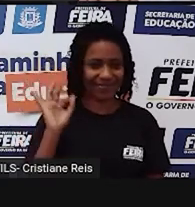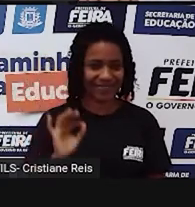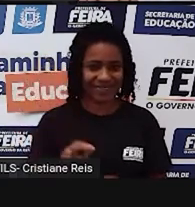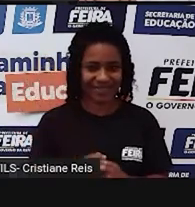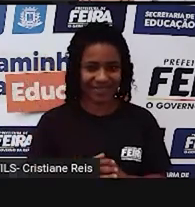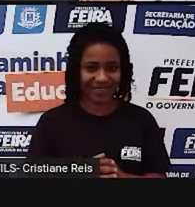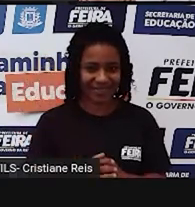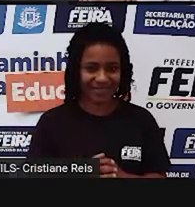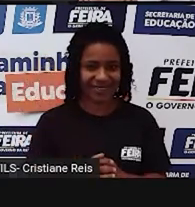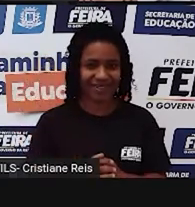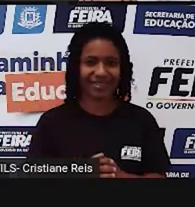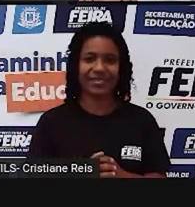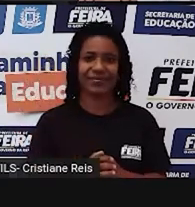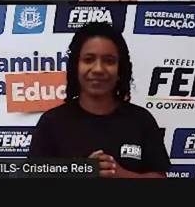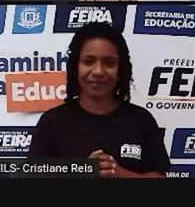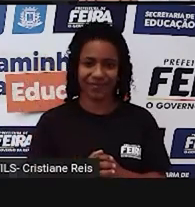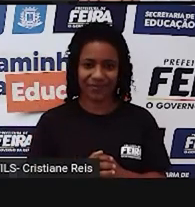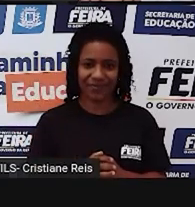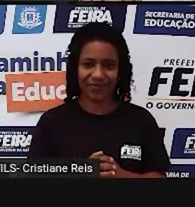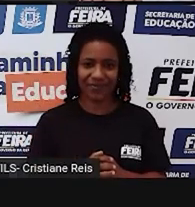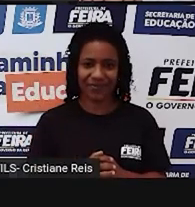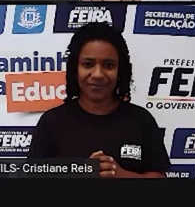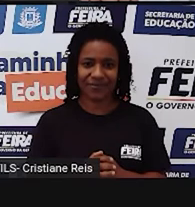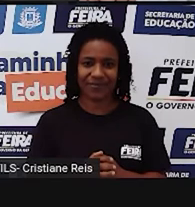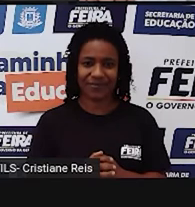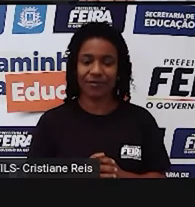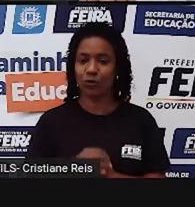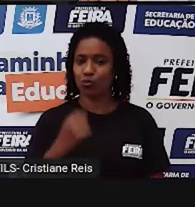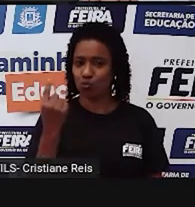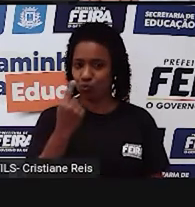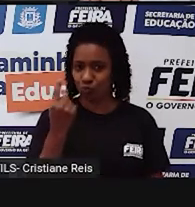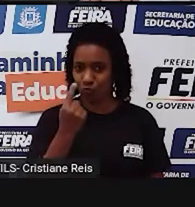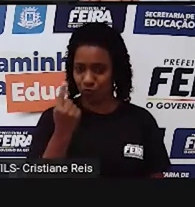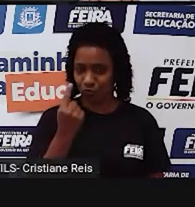Number one. Então vamos voltar aqui para o número um.